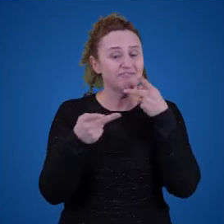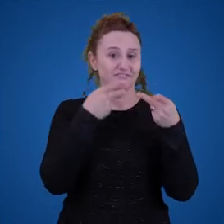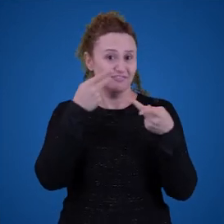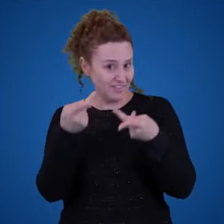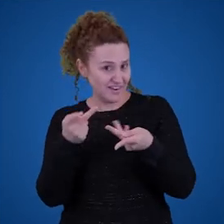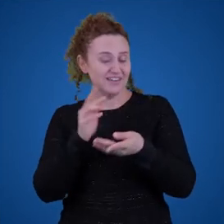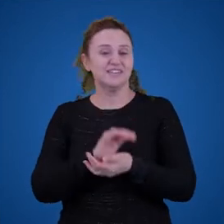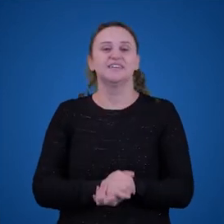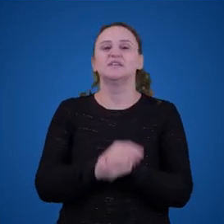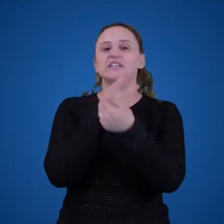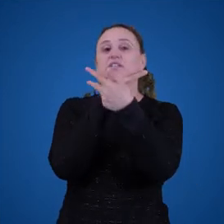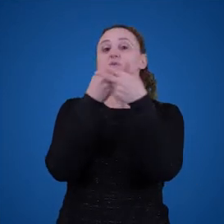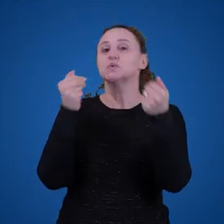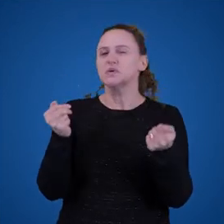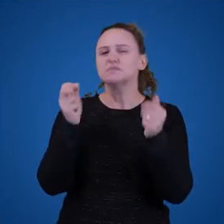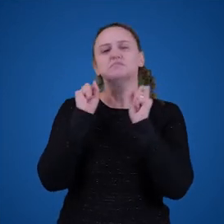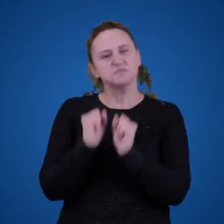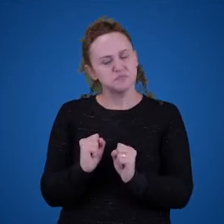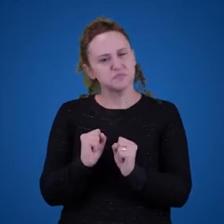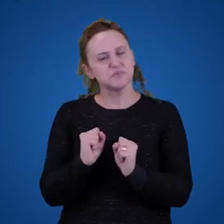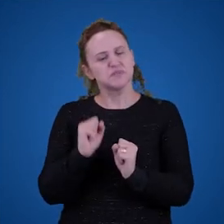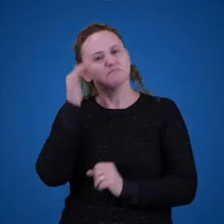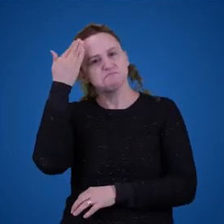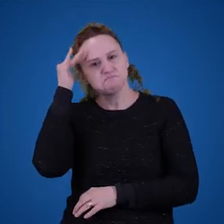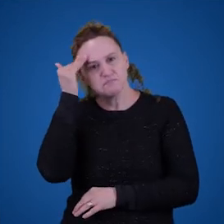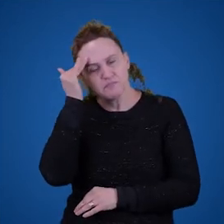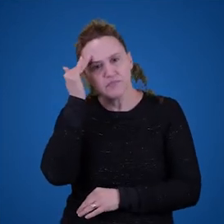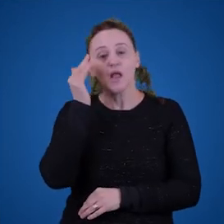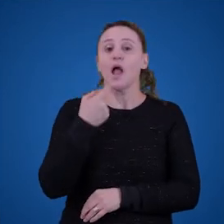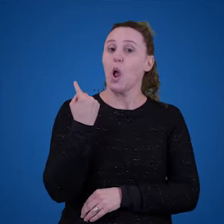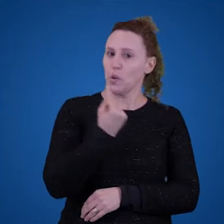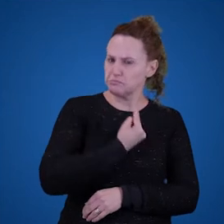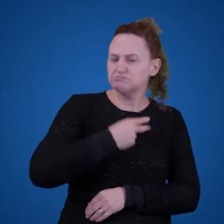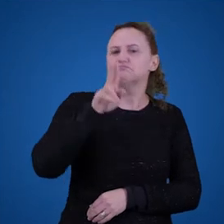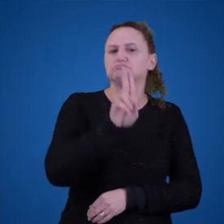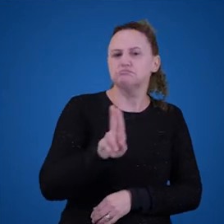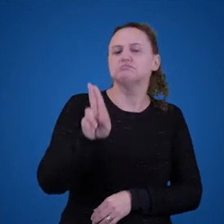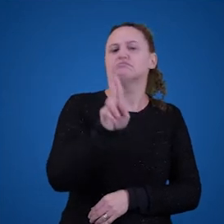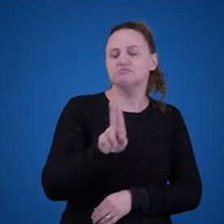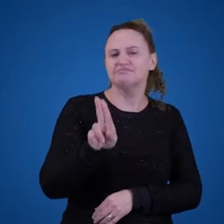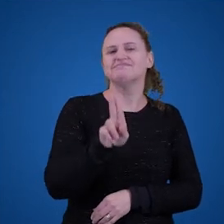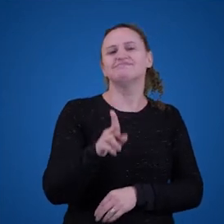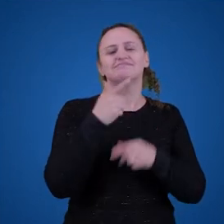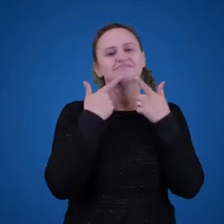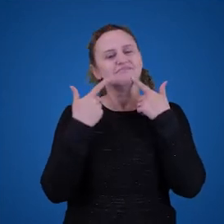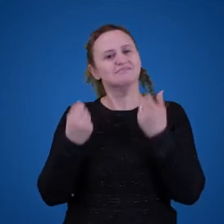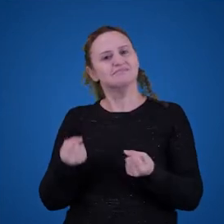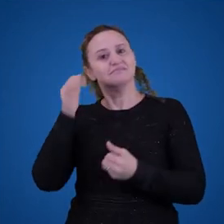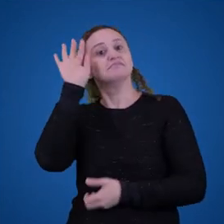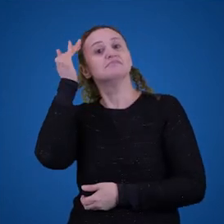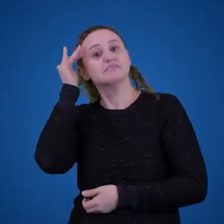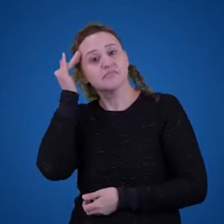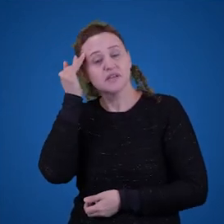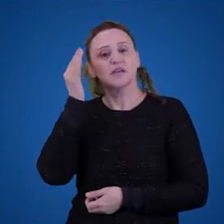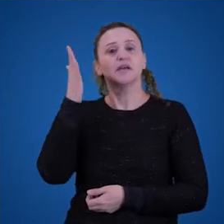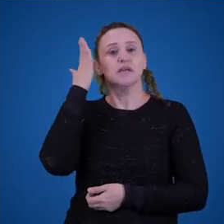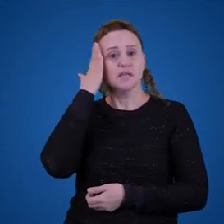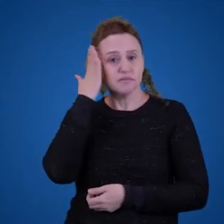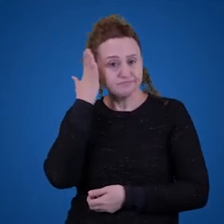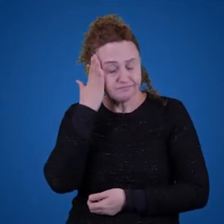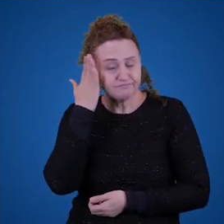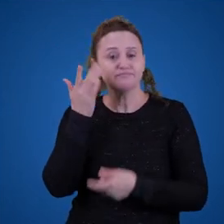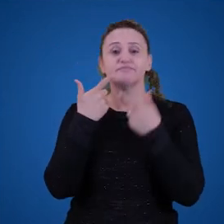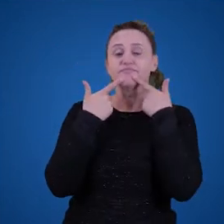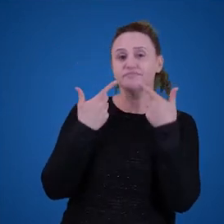que podem ser entendidas, né? Ou seja, nós usamos a linguagem para ser entendida e também entendemos a linguagem.